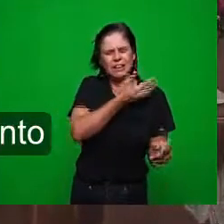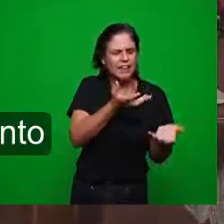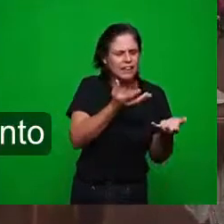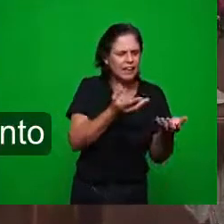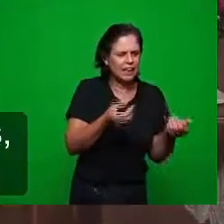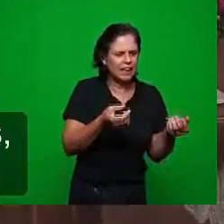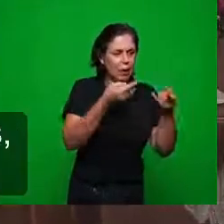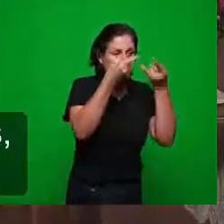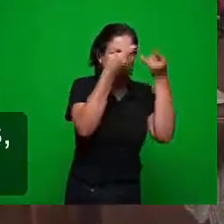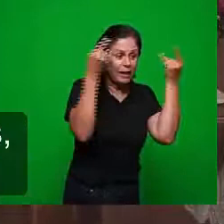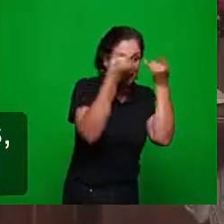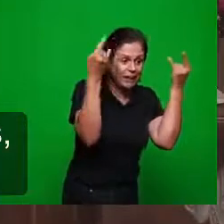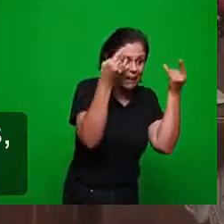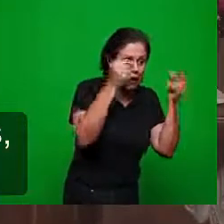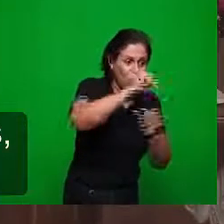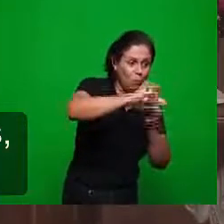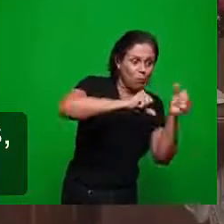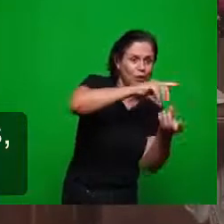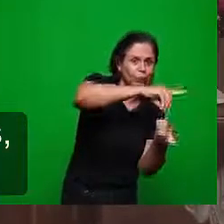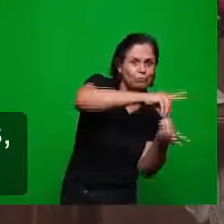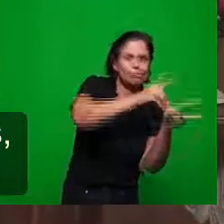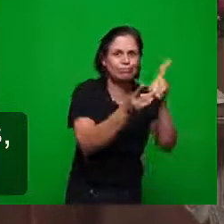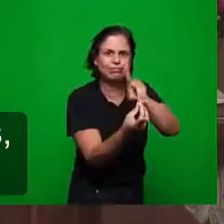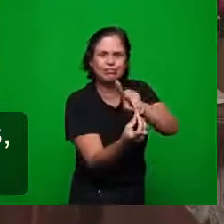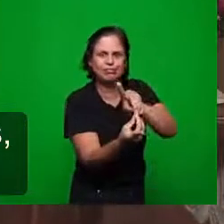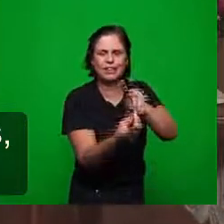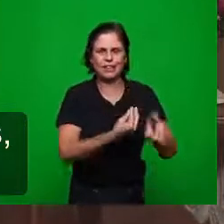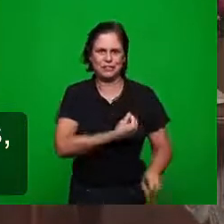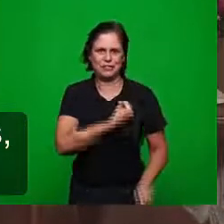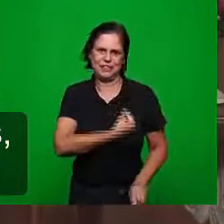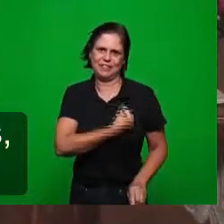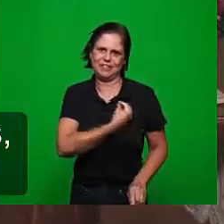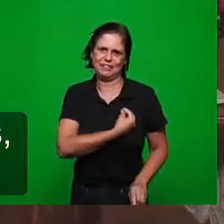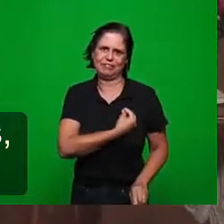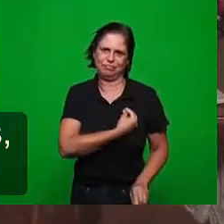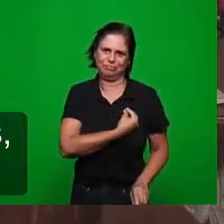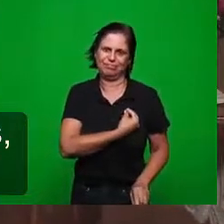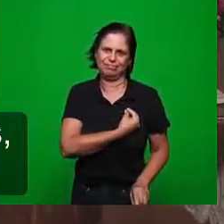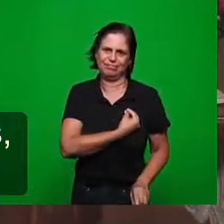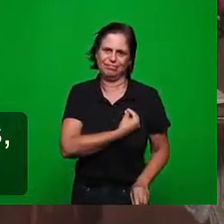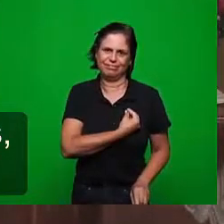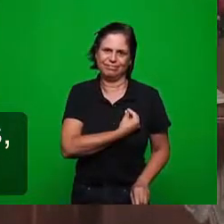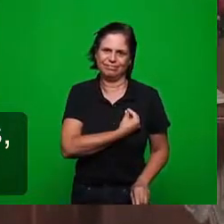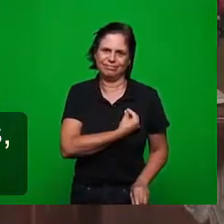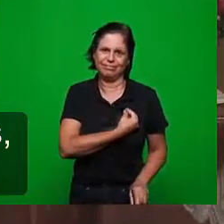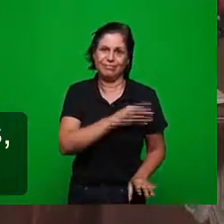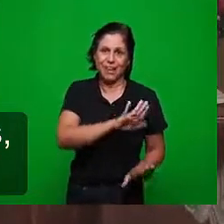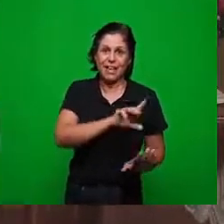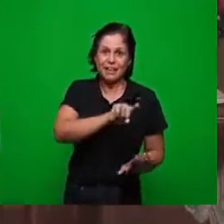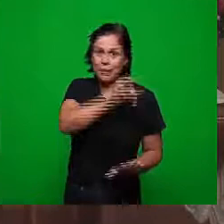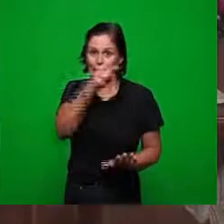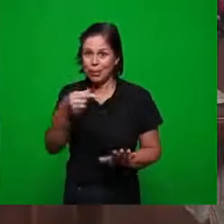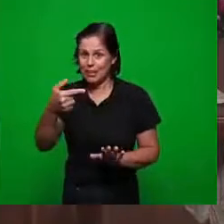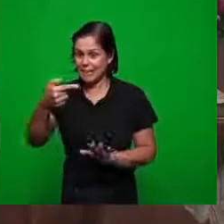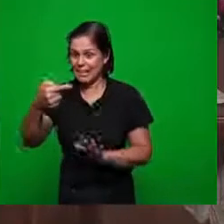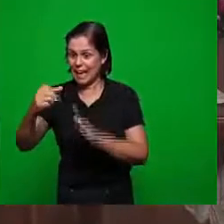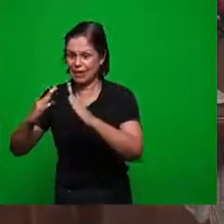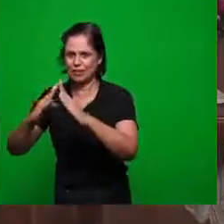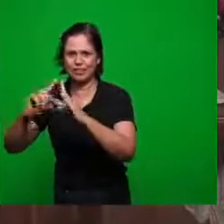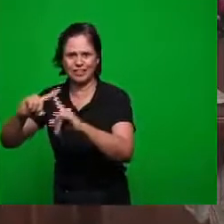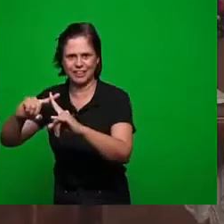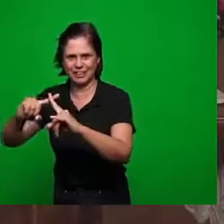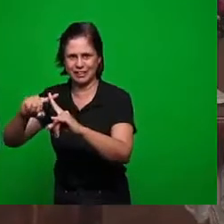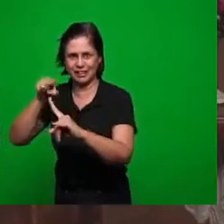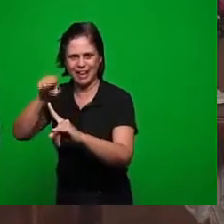transformar em vida e isso vida eterna isso quando a igreja entra entra como uma